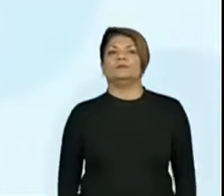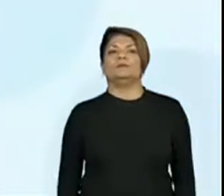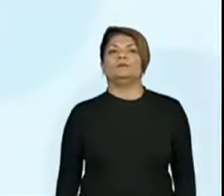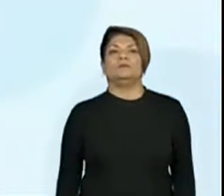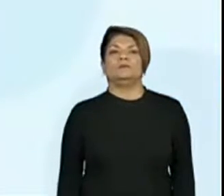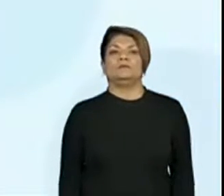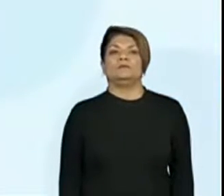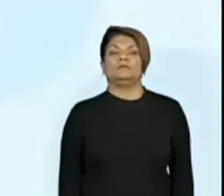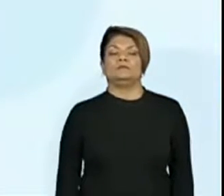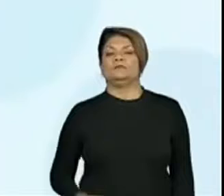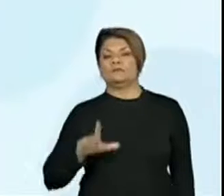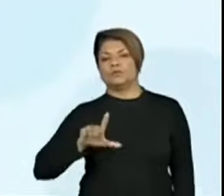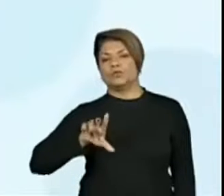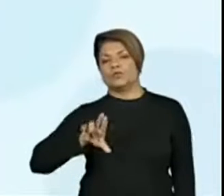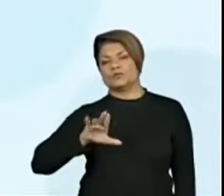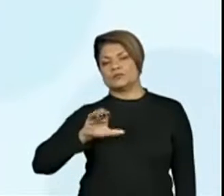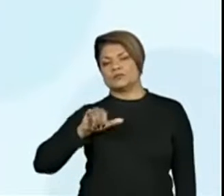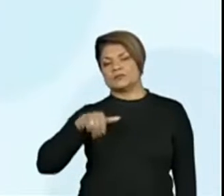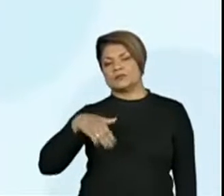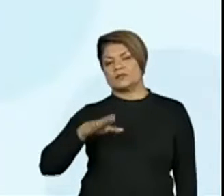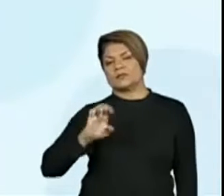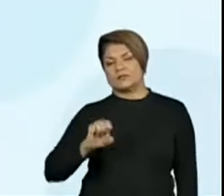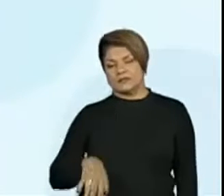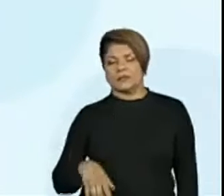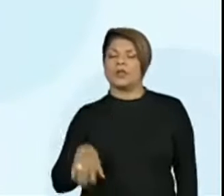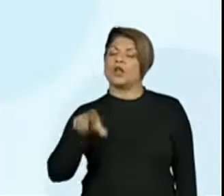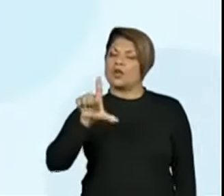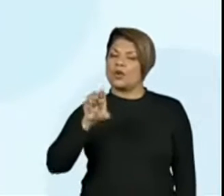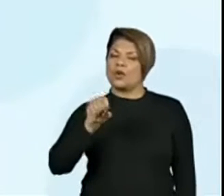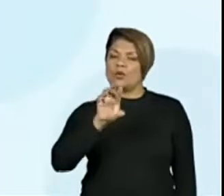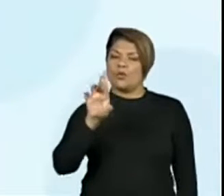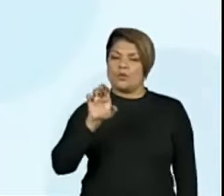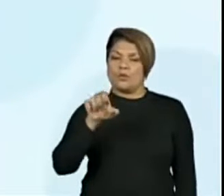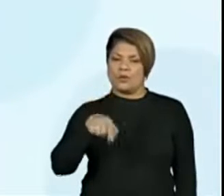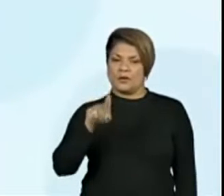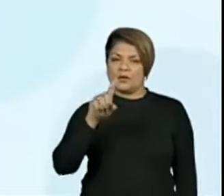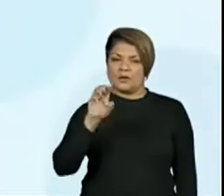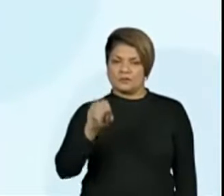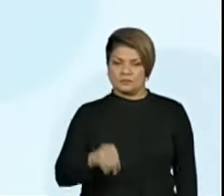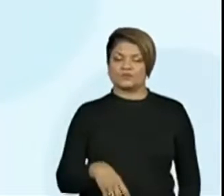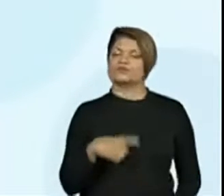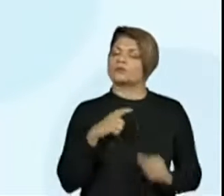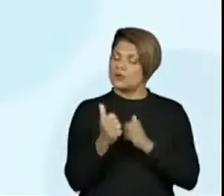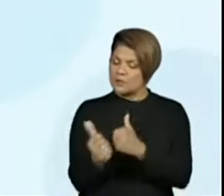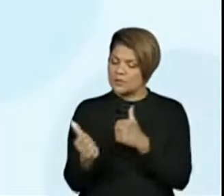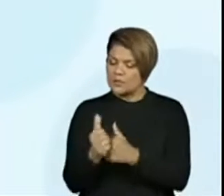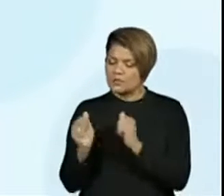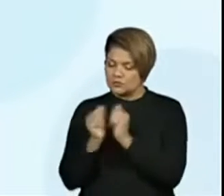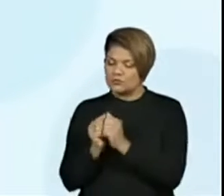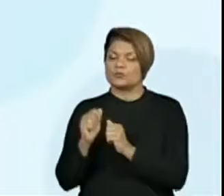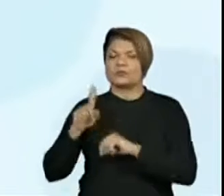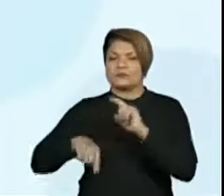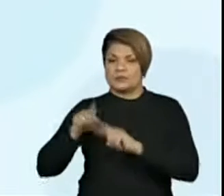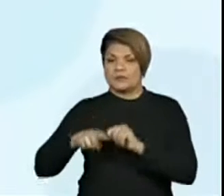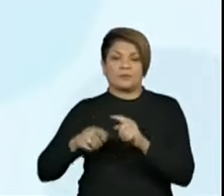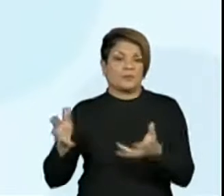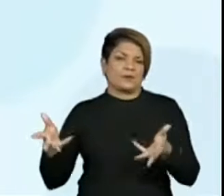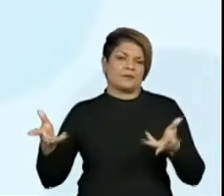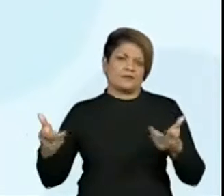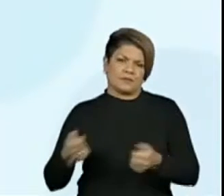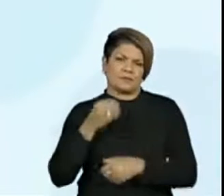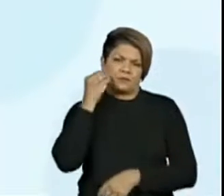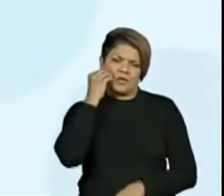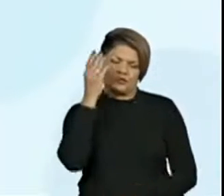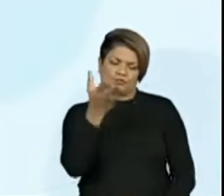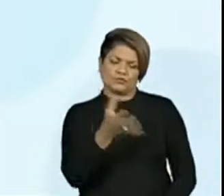usadas. A Luciane também colocou que o Lourenço está adorando a aula e acompanhando tudo junto com o material. Que bom, ficamos felizes. Maravilha, um super